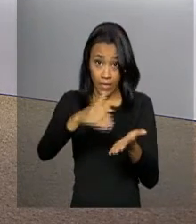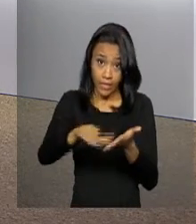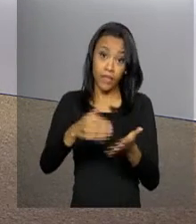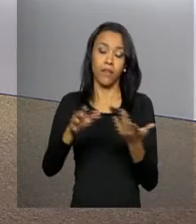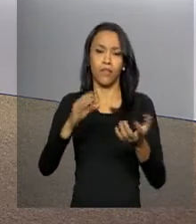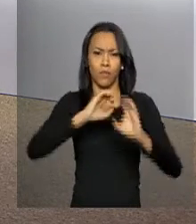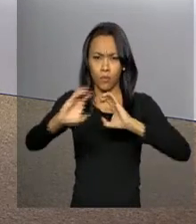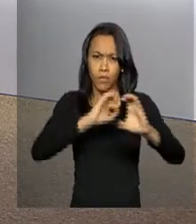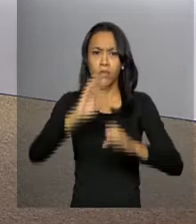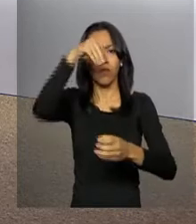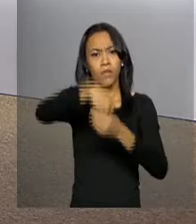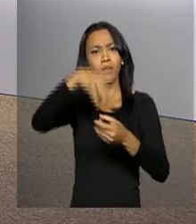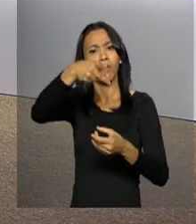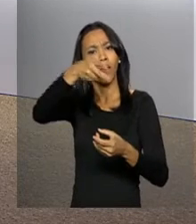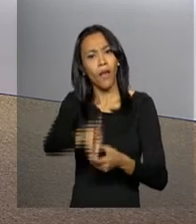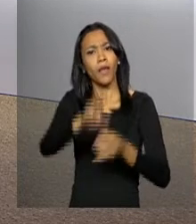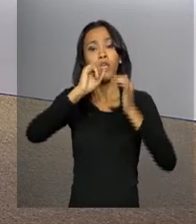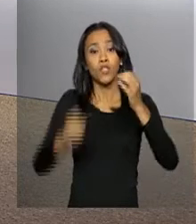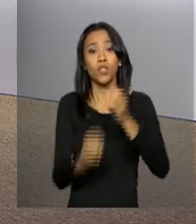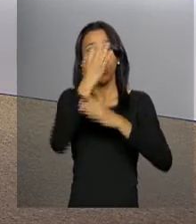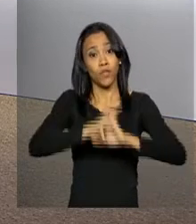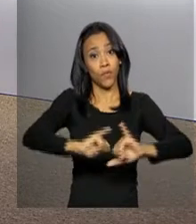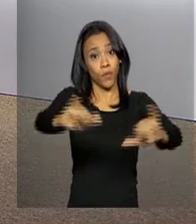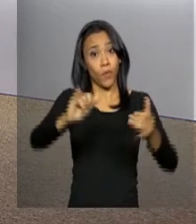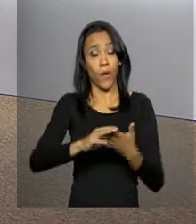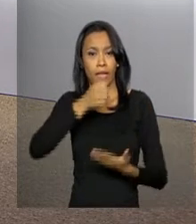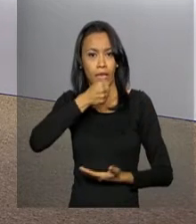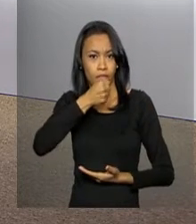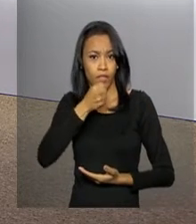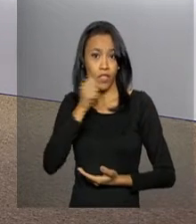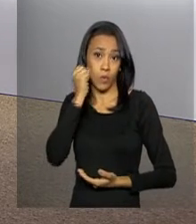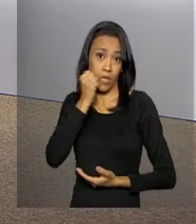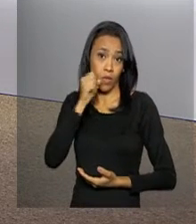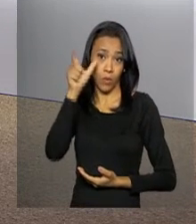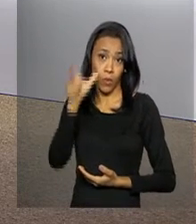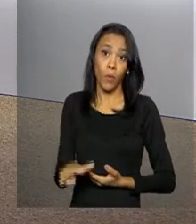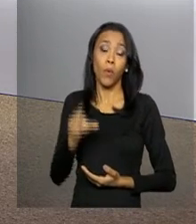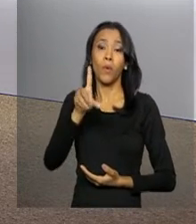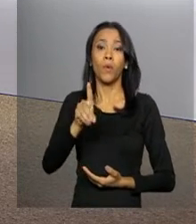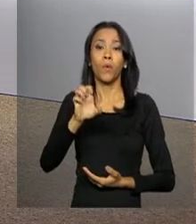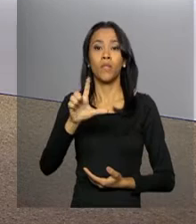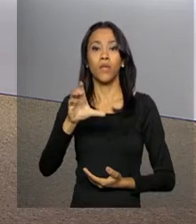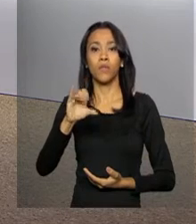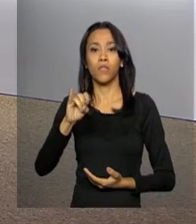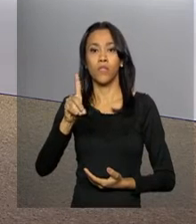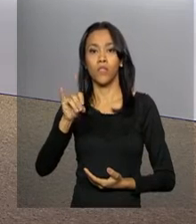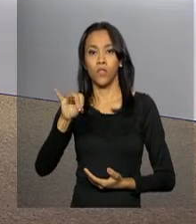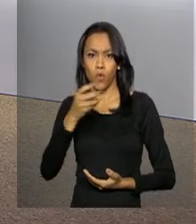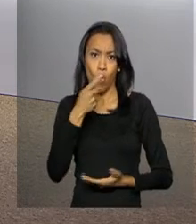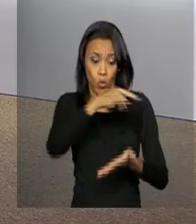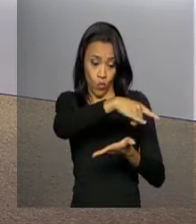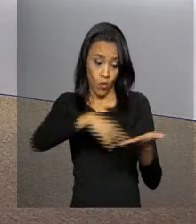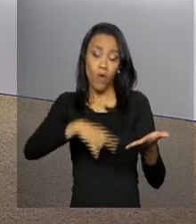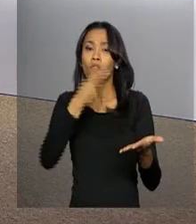Presidência da República publicou nota sobre a entrevista do senador Delcídio do Amaral, publicada neste fim de semana. O texto reafirma